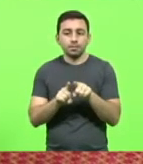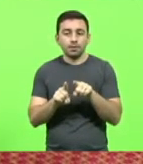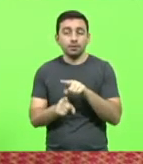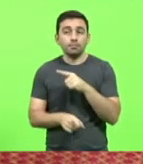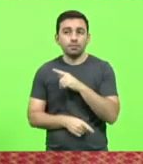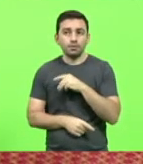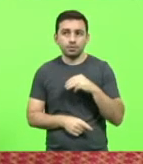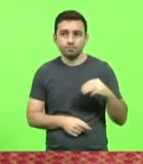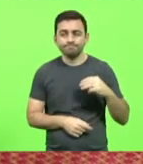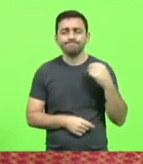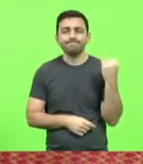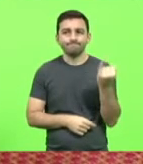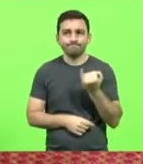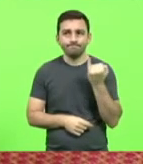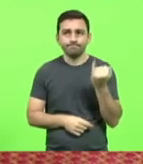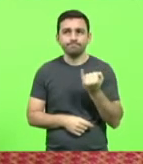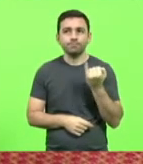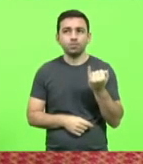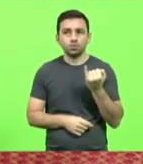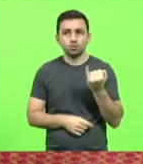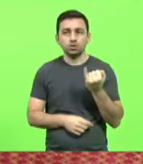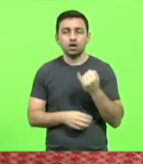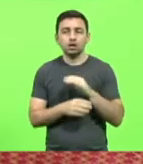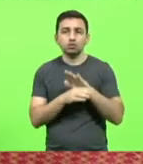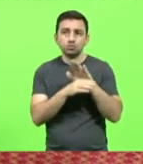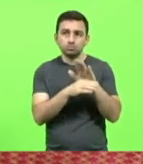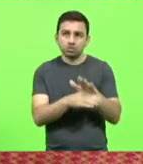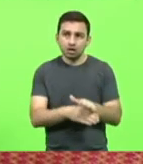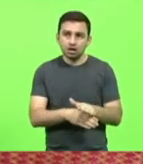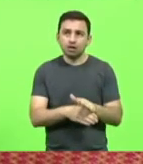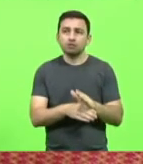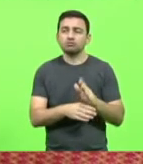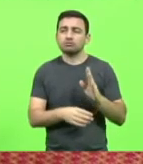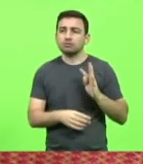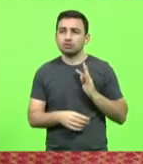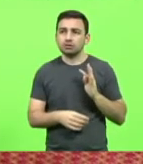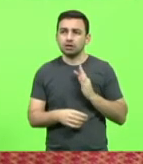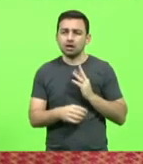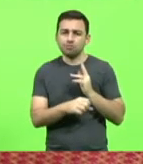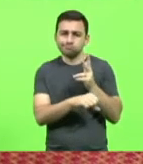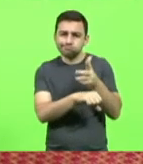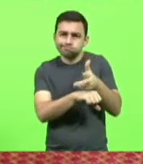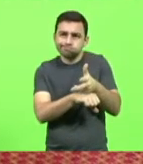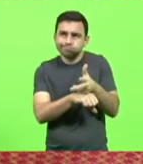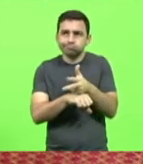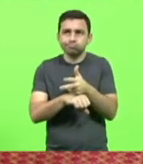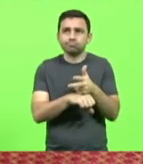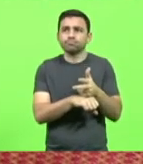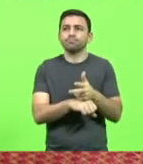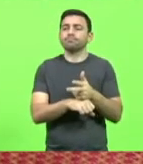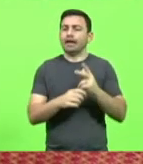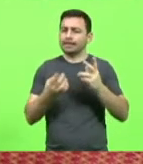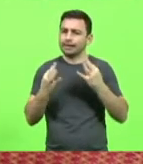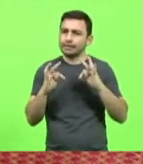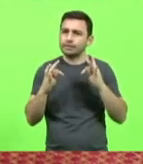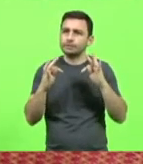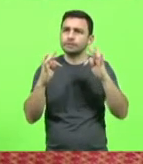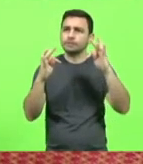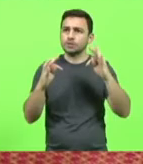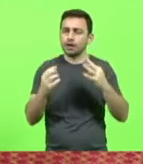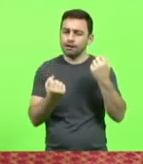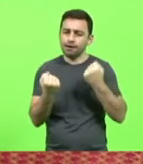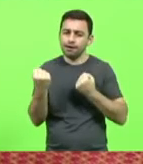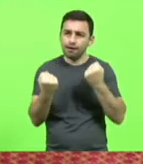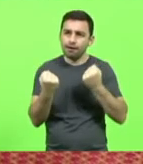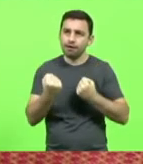dar condições técnicas, vídeo monitoramento, tecnologia, viatura,